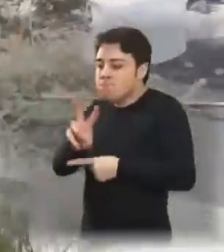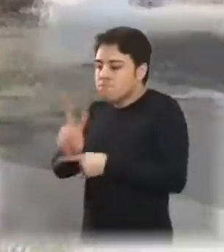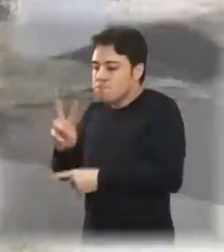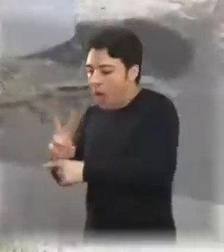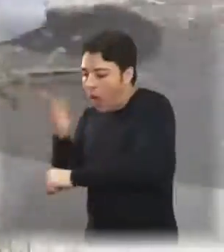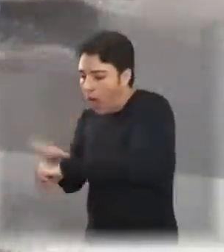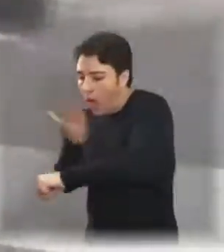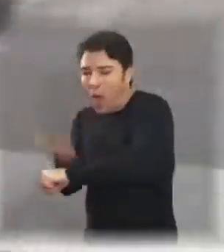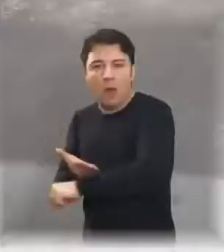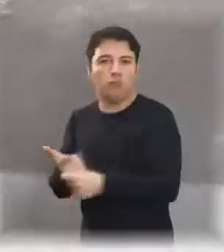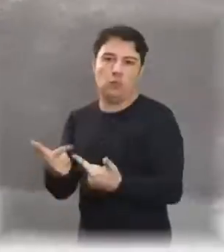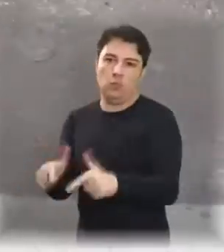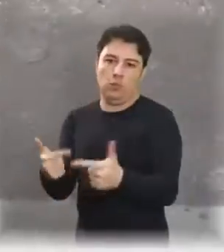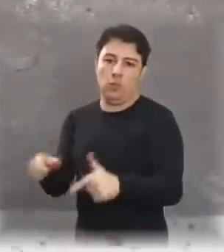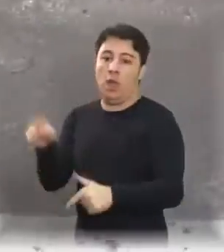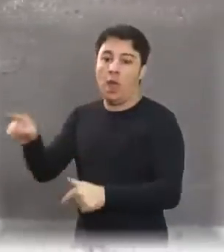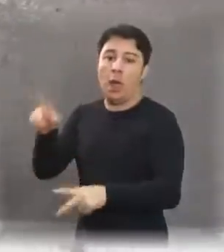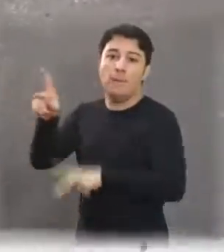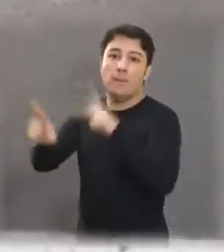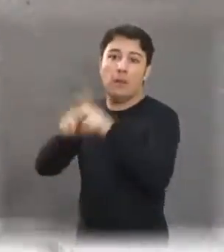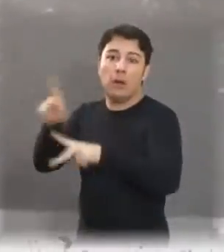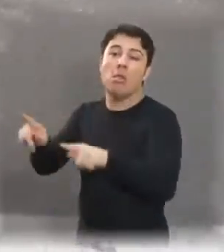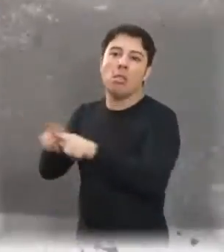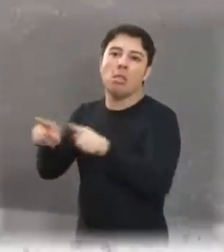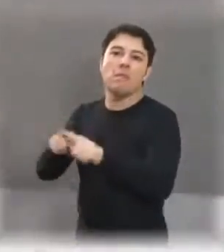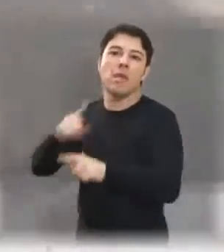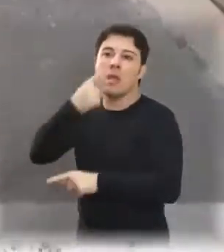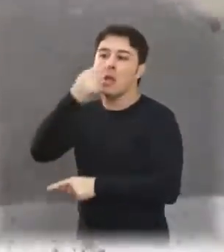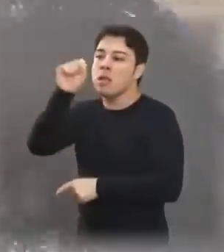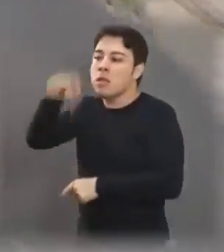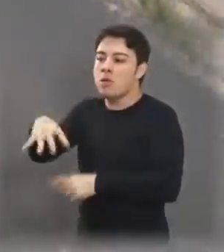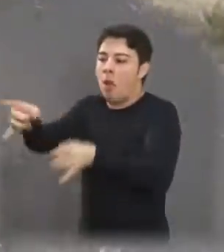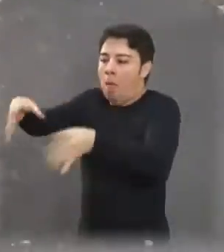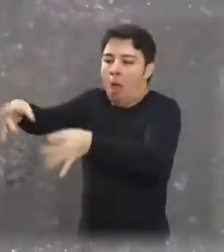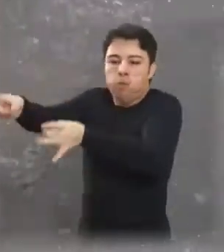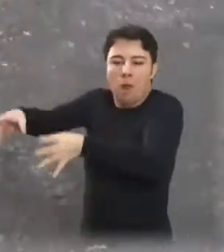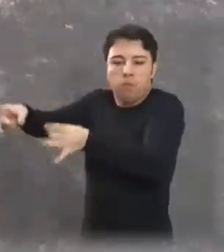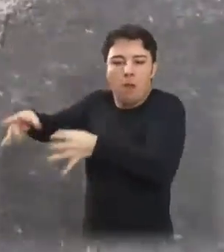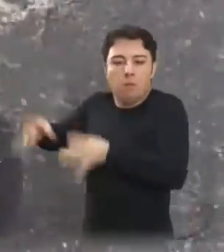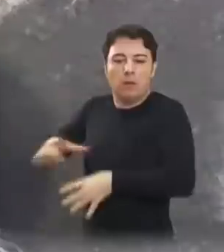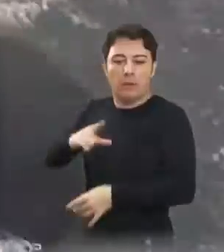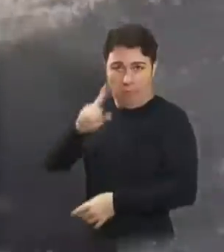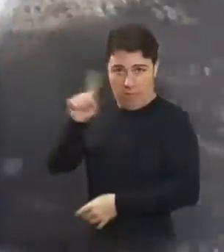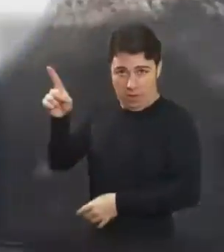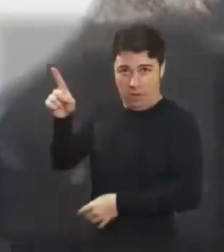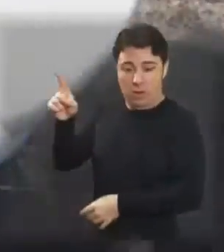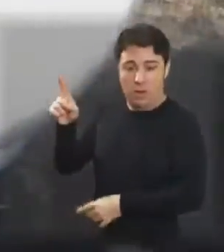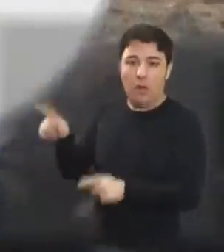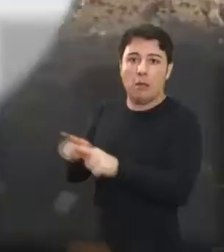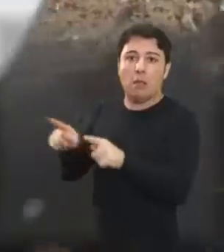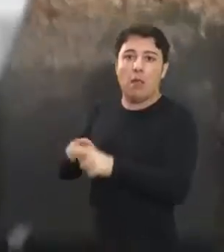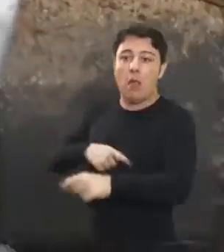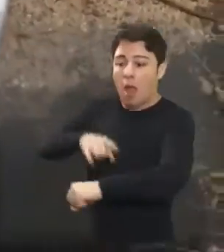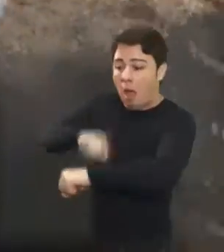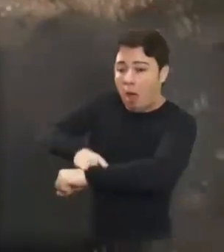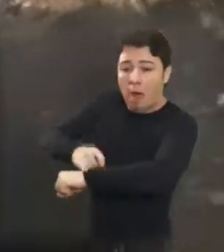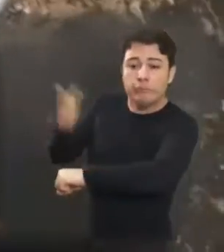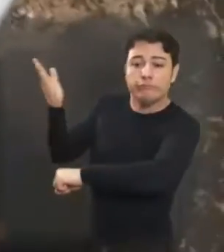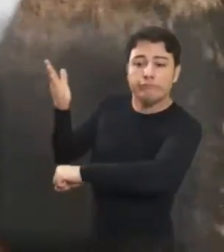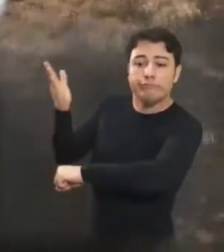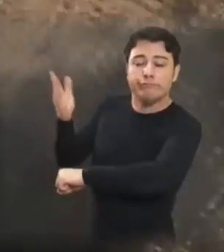Como vocês podem ver, a população já está colocando objetos. Olha, como vocês podem ver, aqui tem um vaso sanitário,